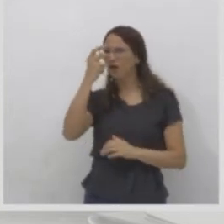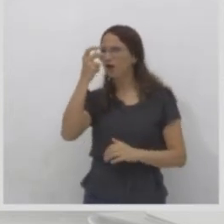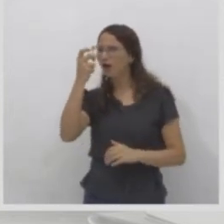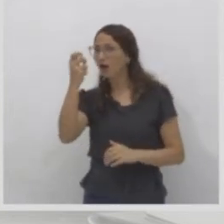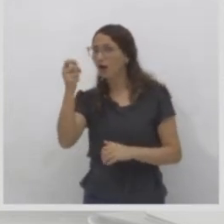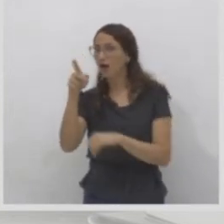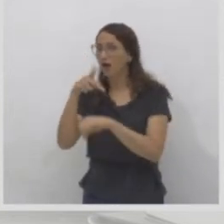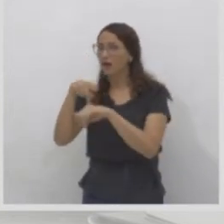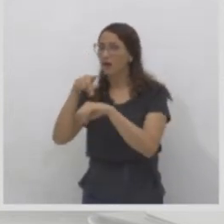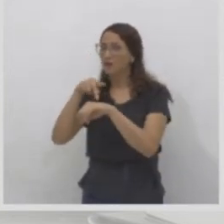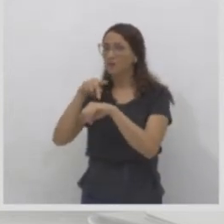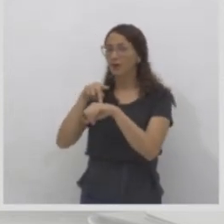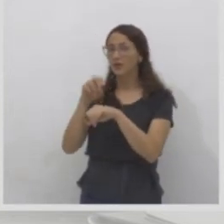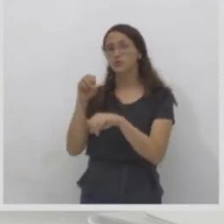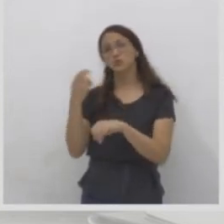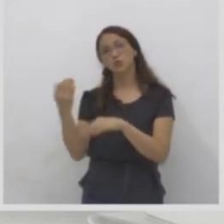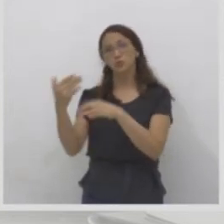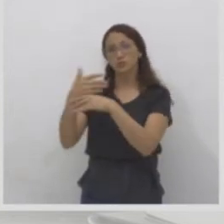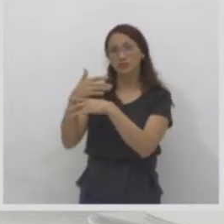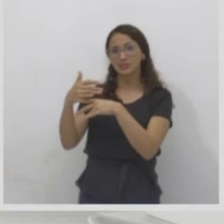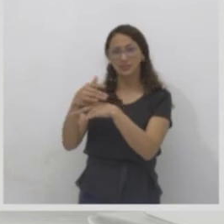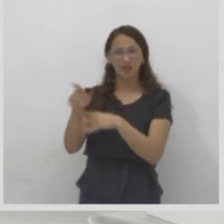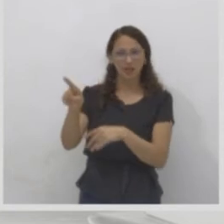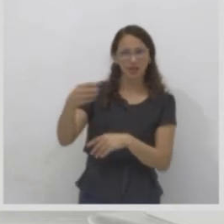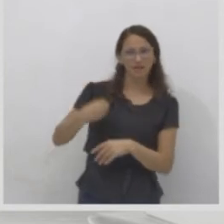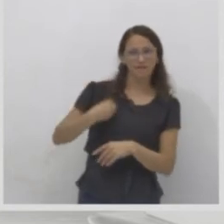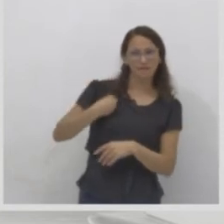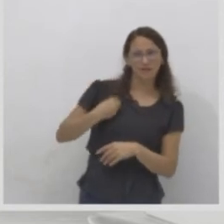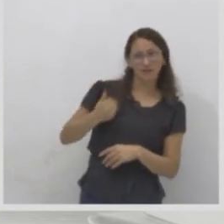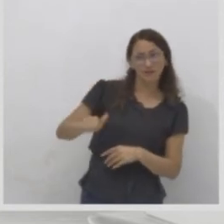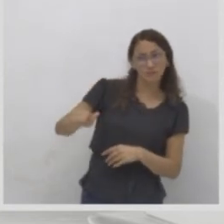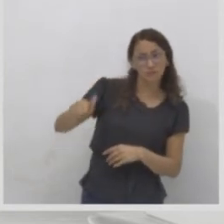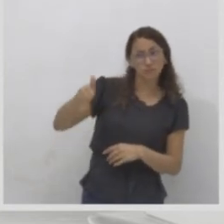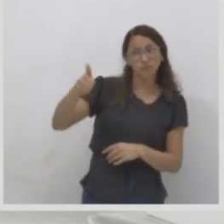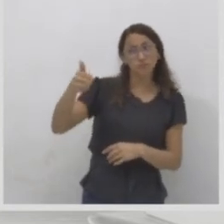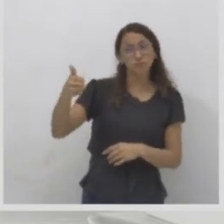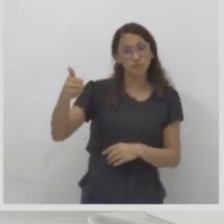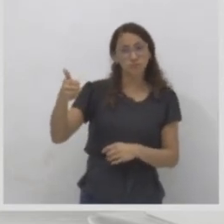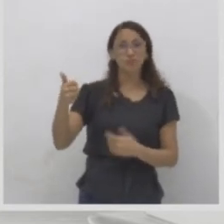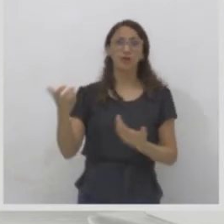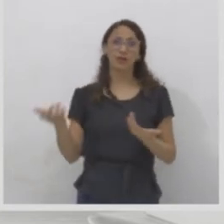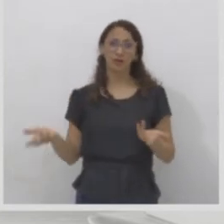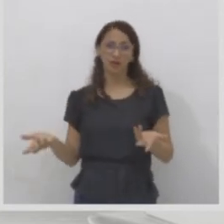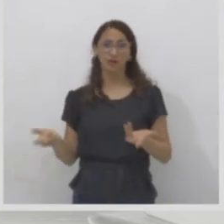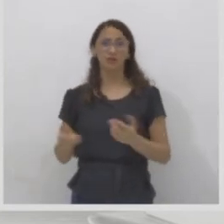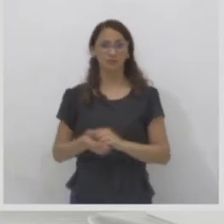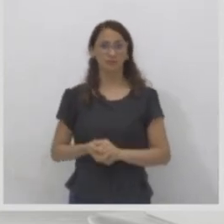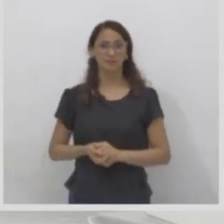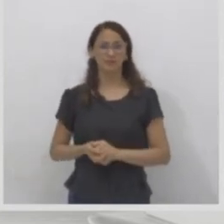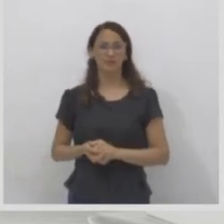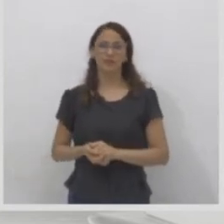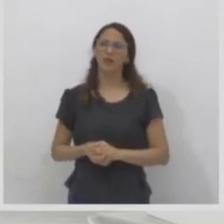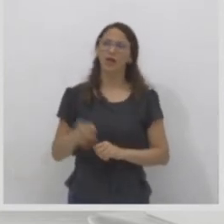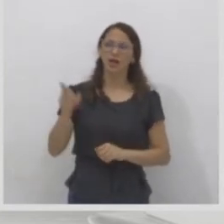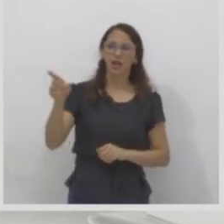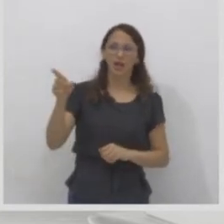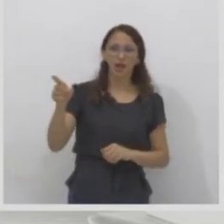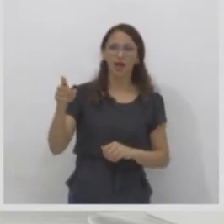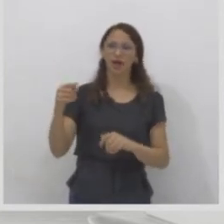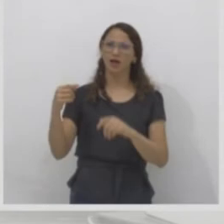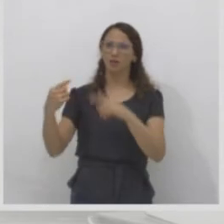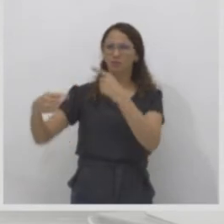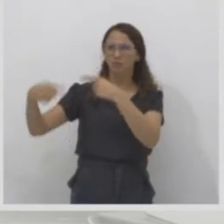um país ou cidade que tenha melhores perspectivas de vida, que tenha estabilidade